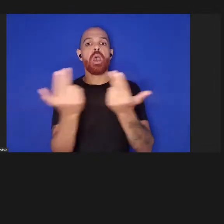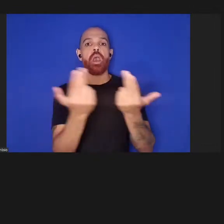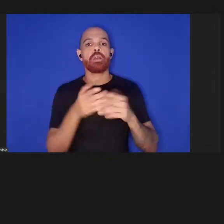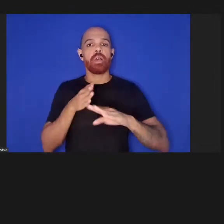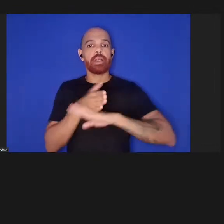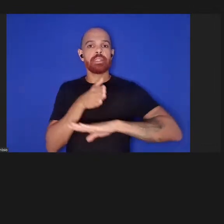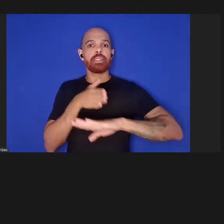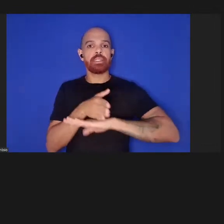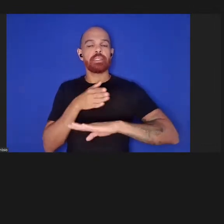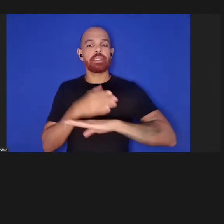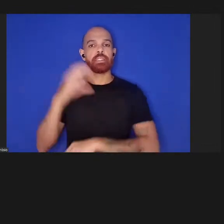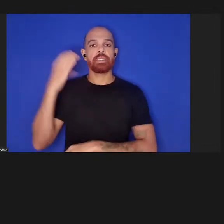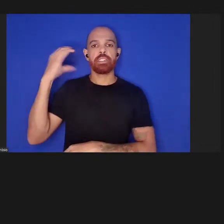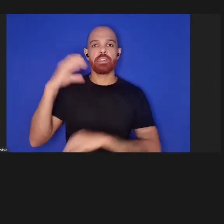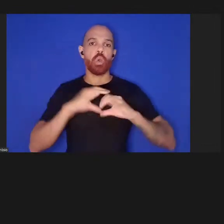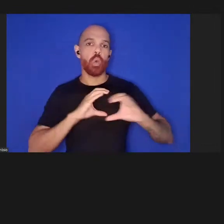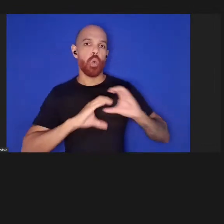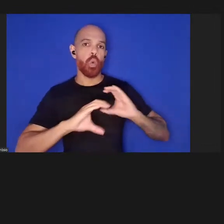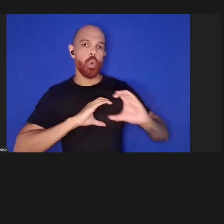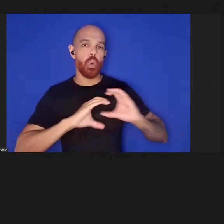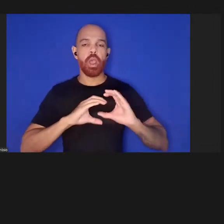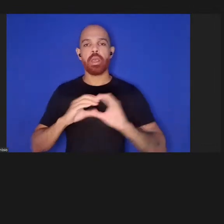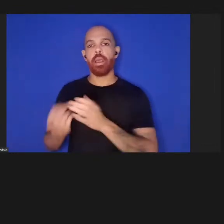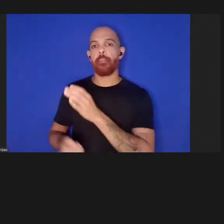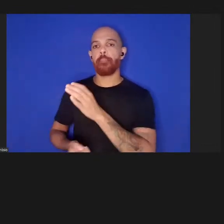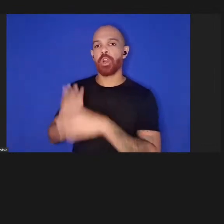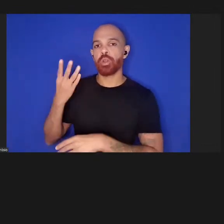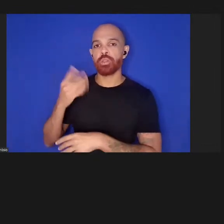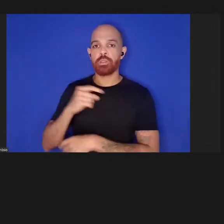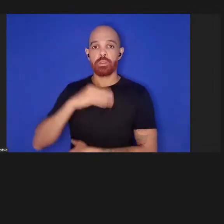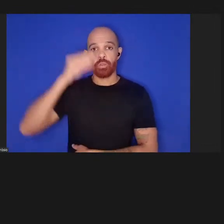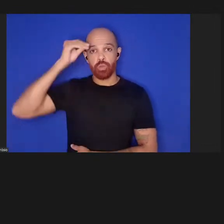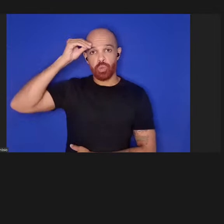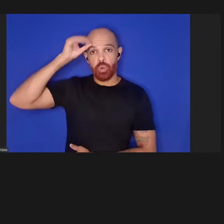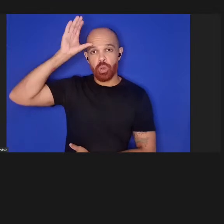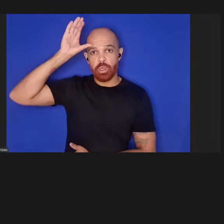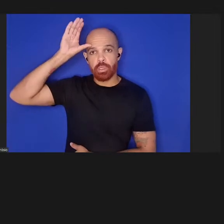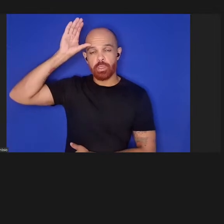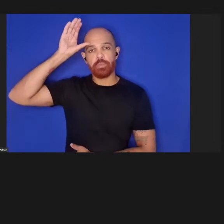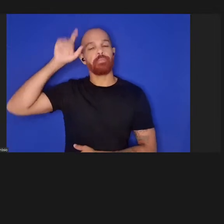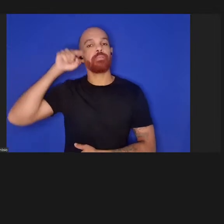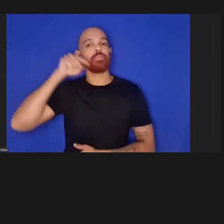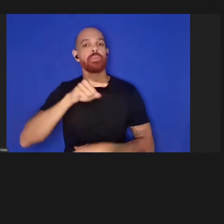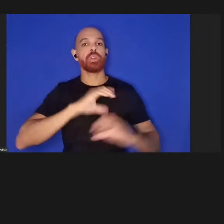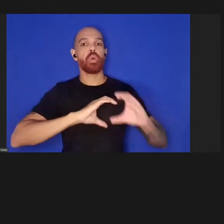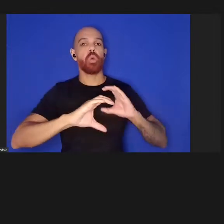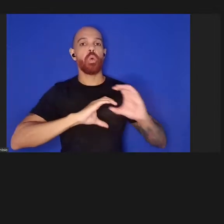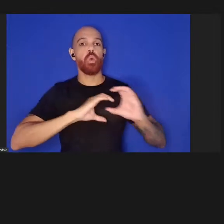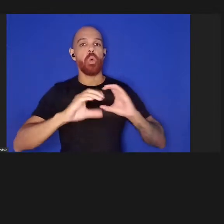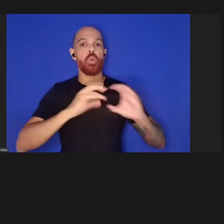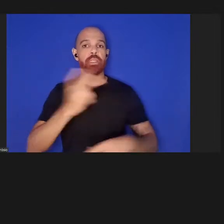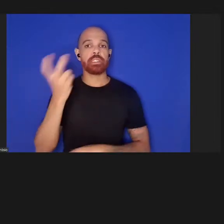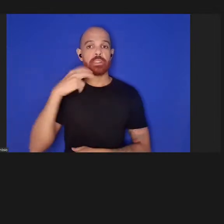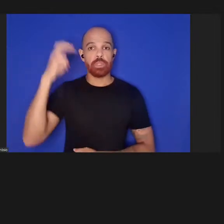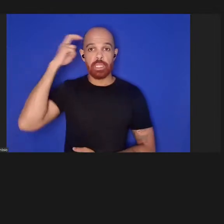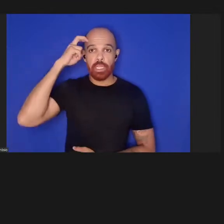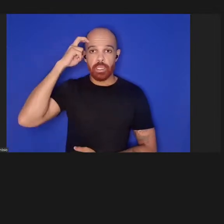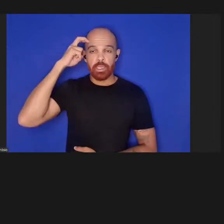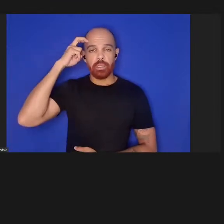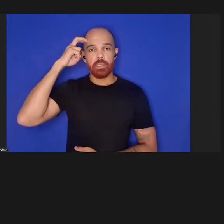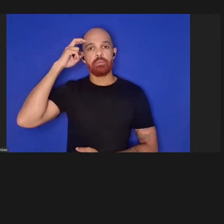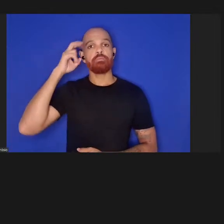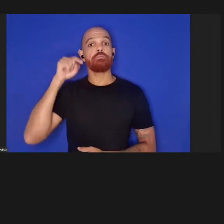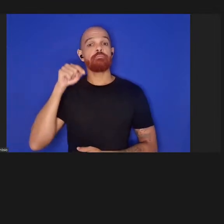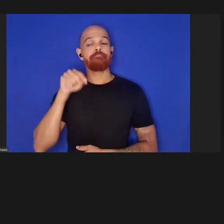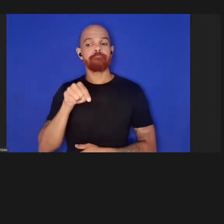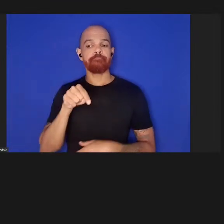comunicação, à produção de conhecimento, à comunicação intelectual e à